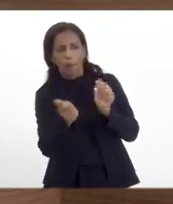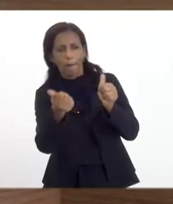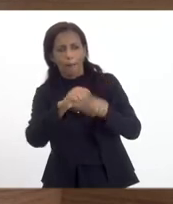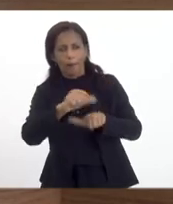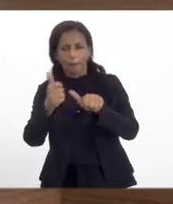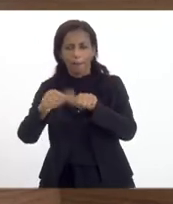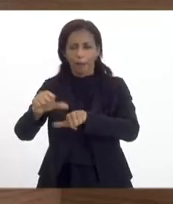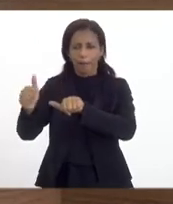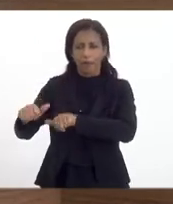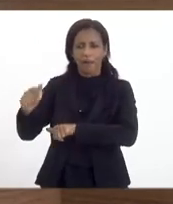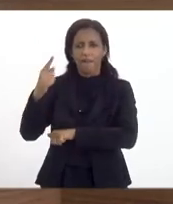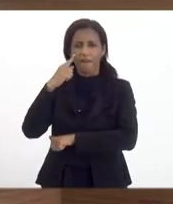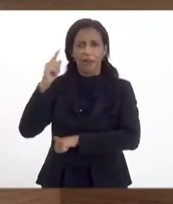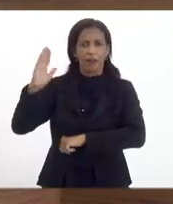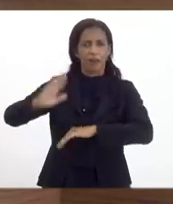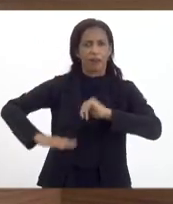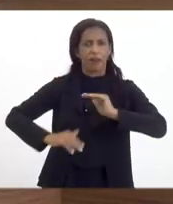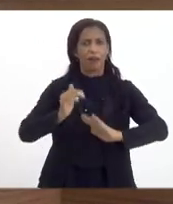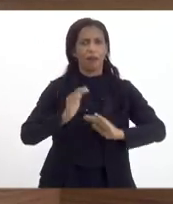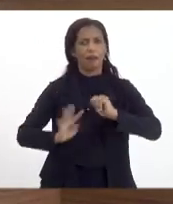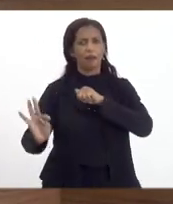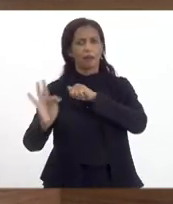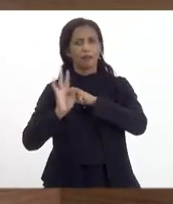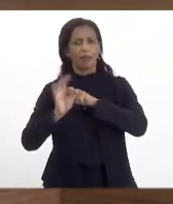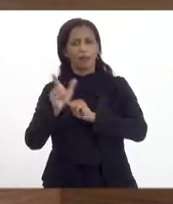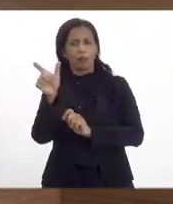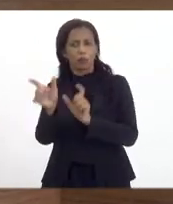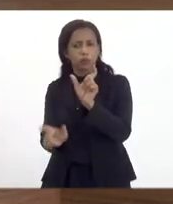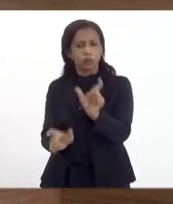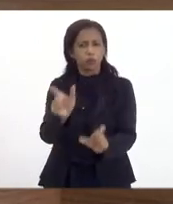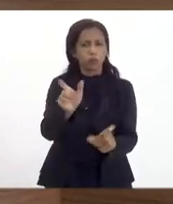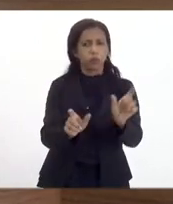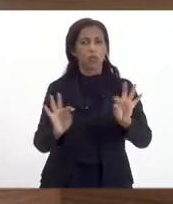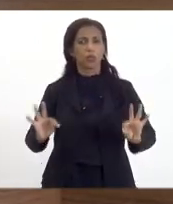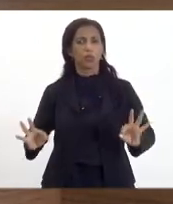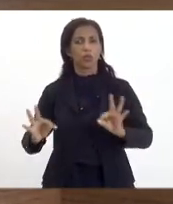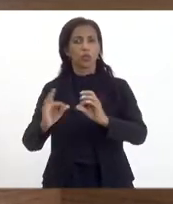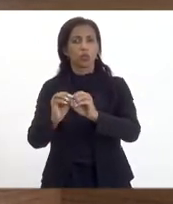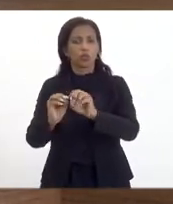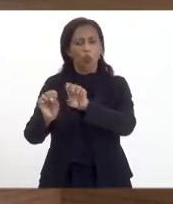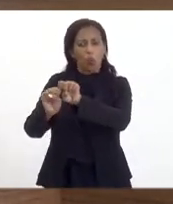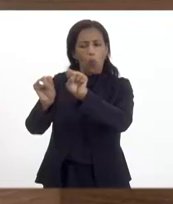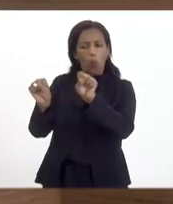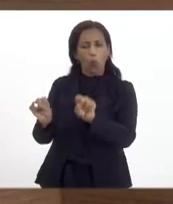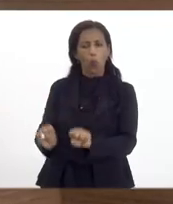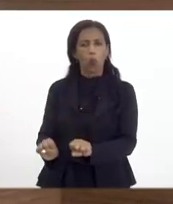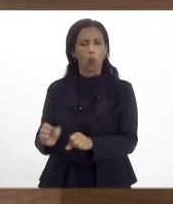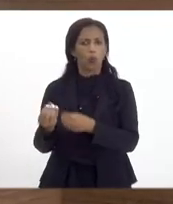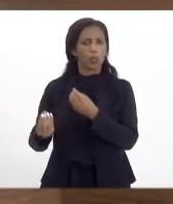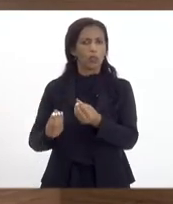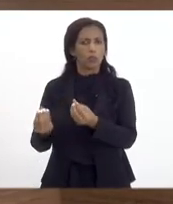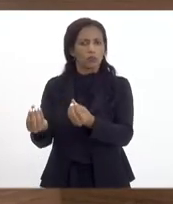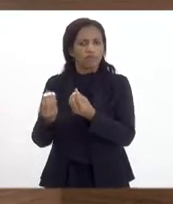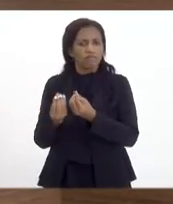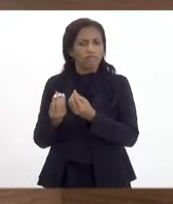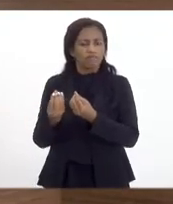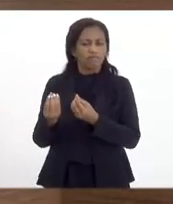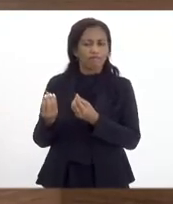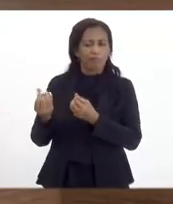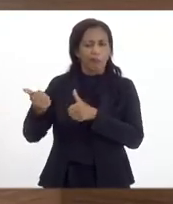a sua capacidade técnica e comportamental. E isso tudo de forma sistêmica. Isso vai nos auxiliar